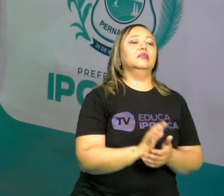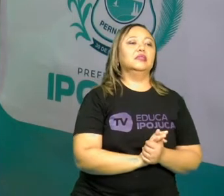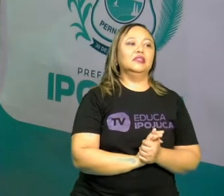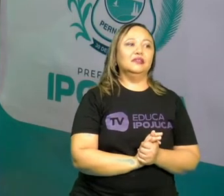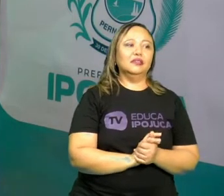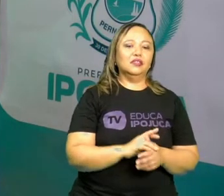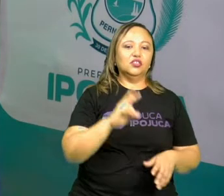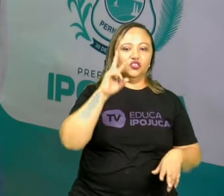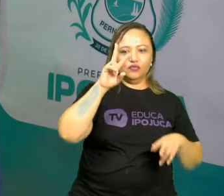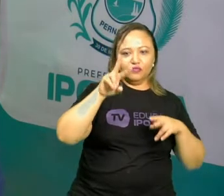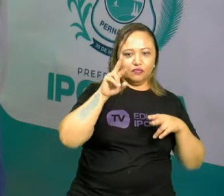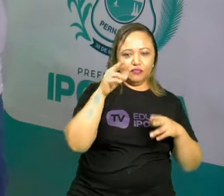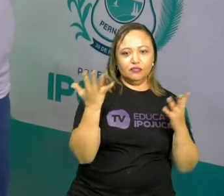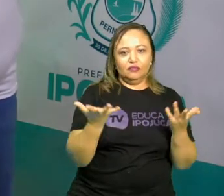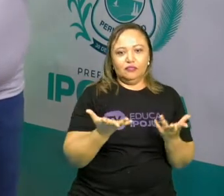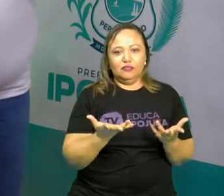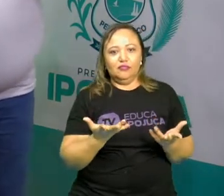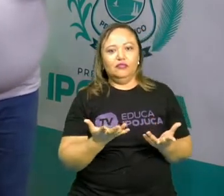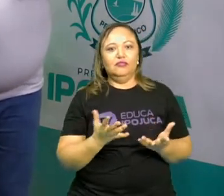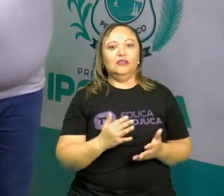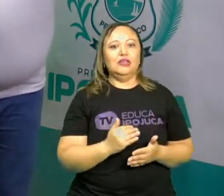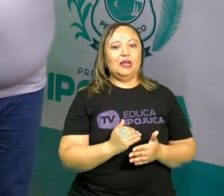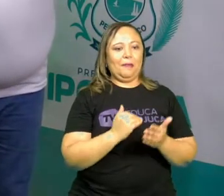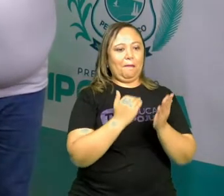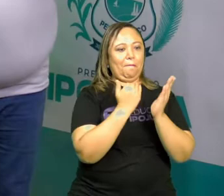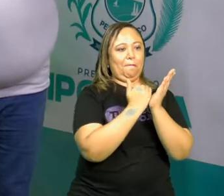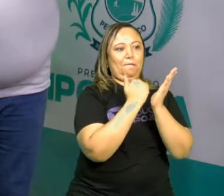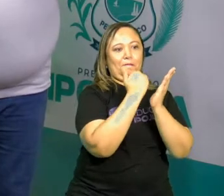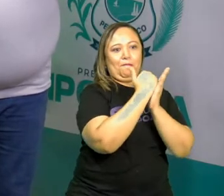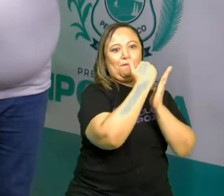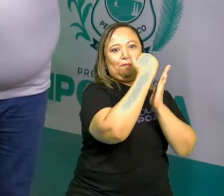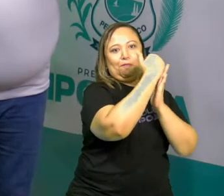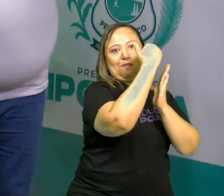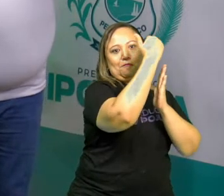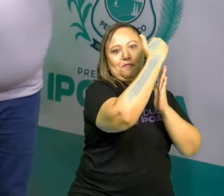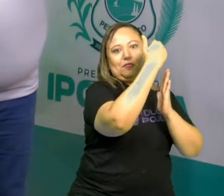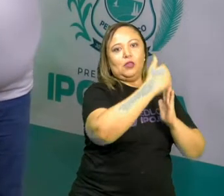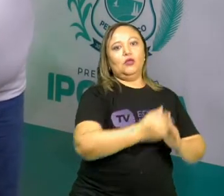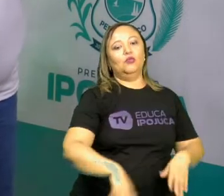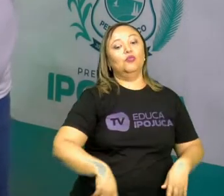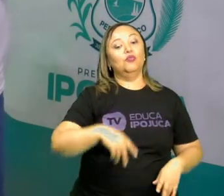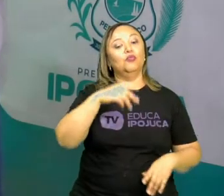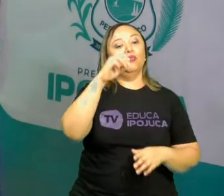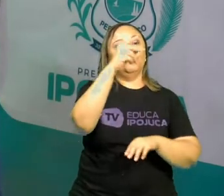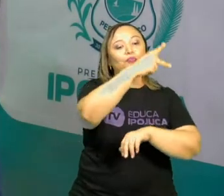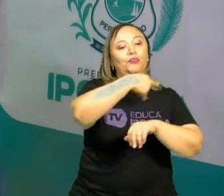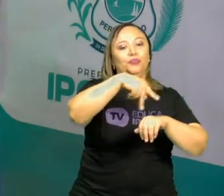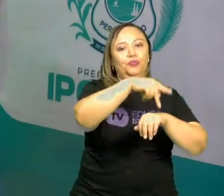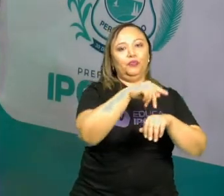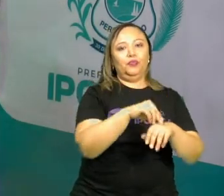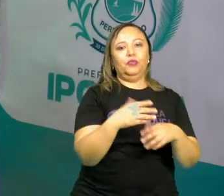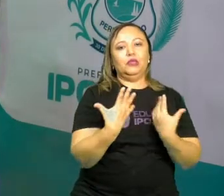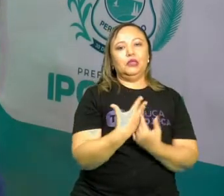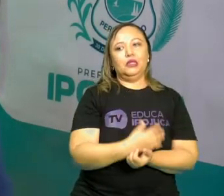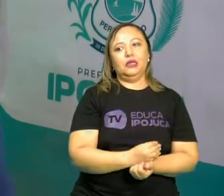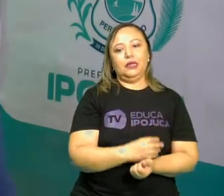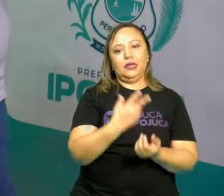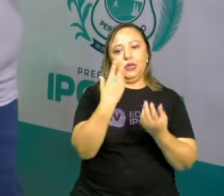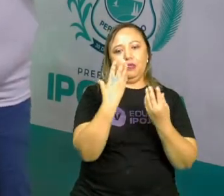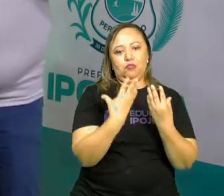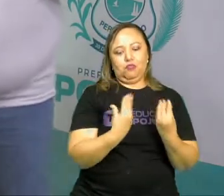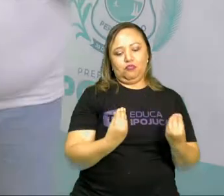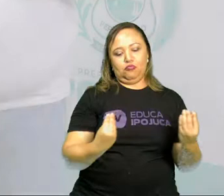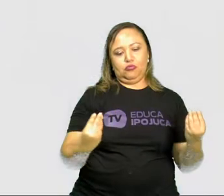A gente vai ver agora o ranking dos países mais populosos do mundo. Como eu disse a vocês,